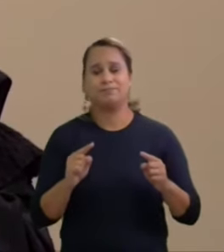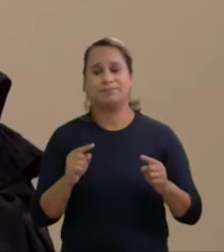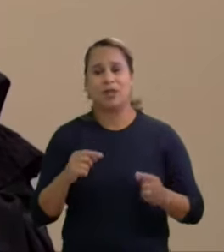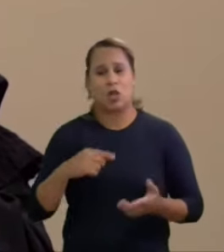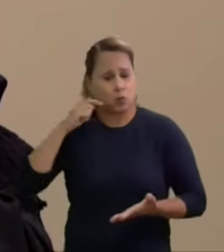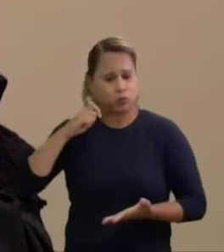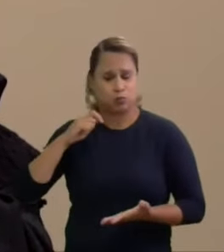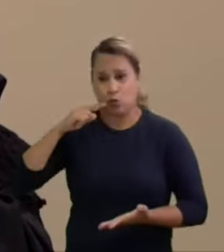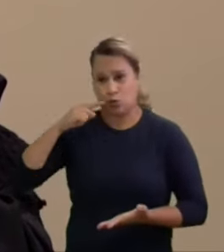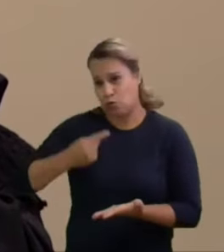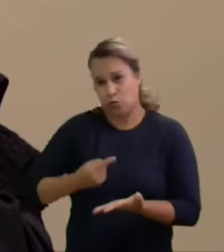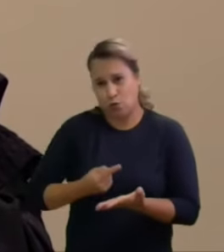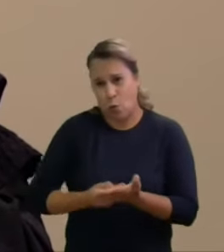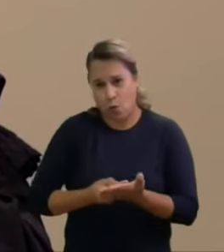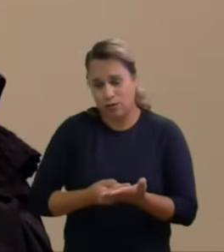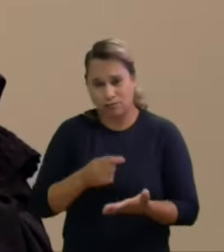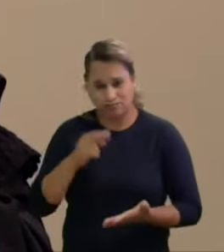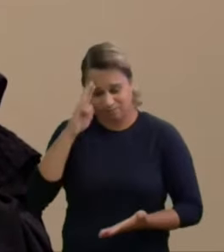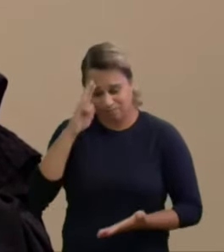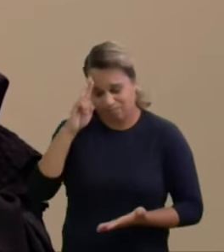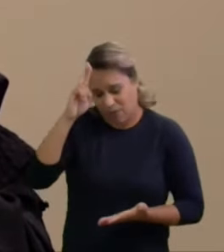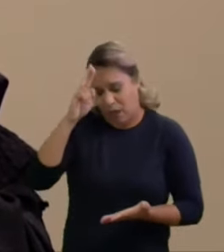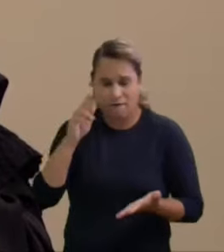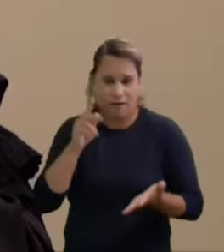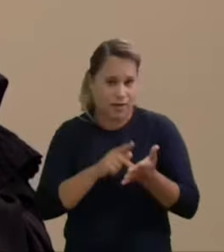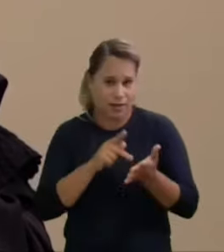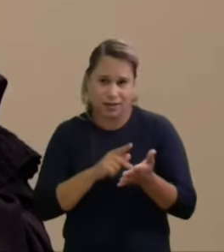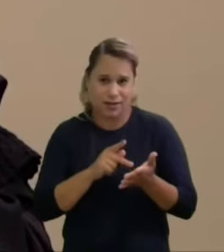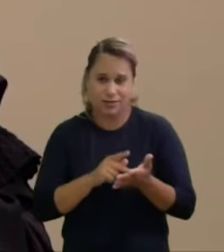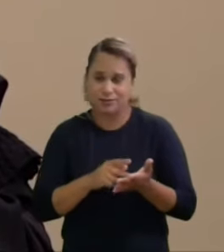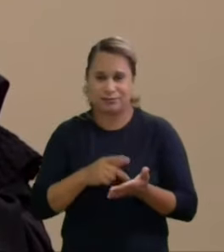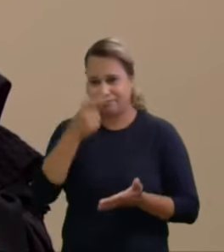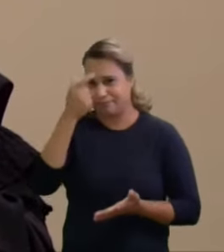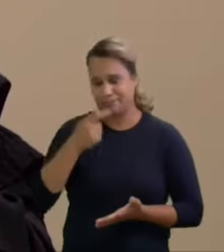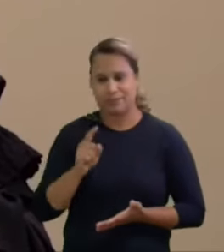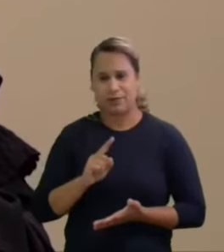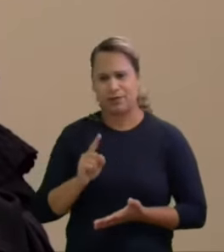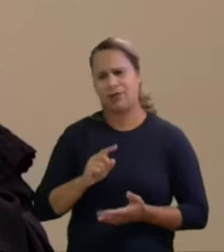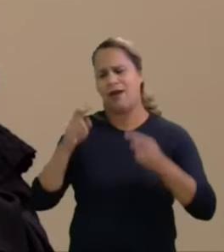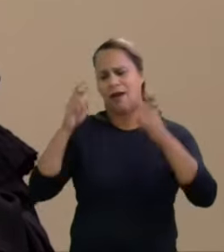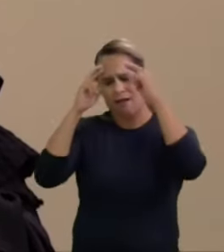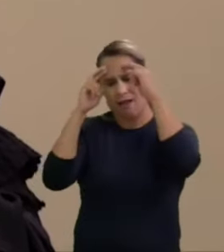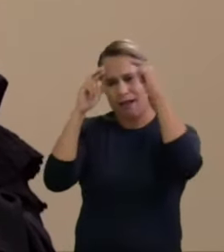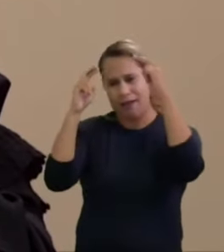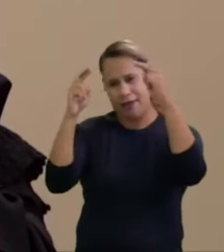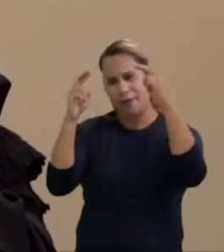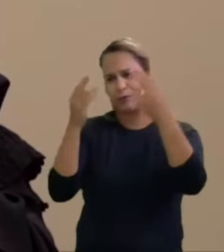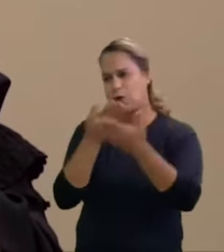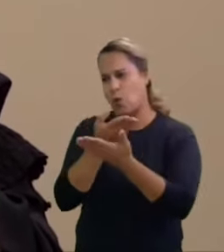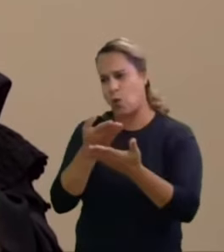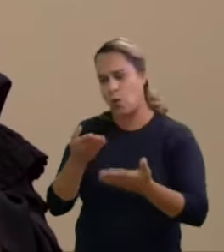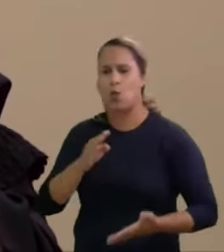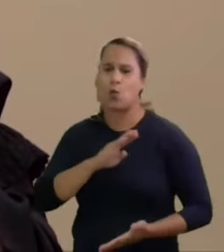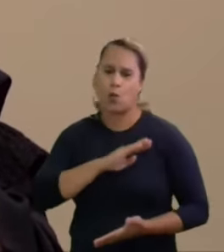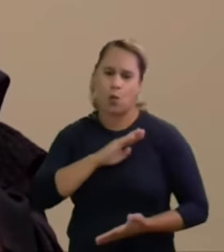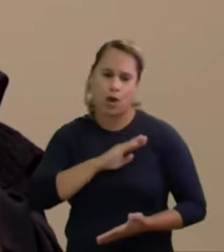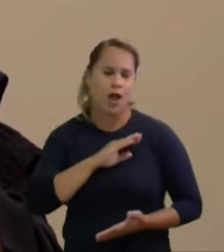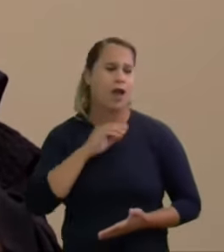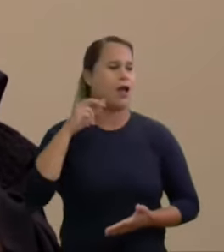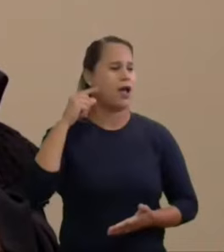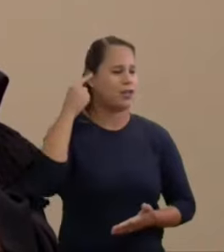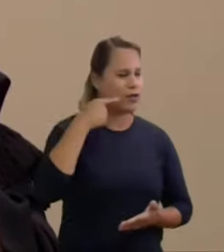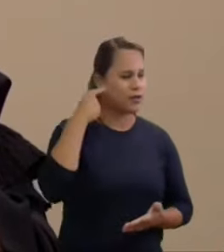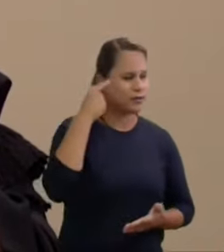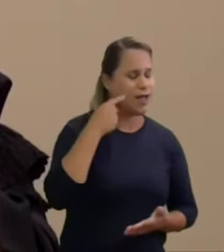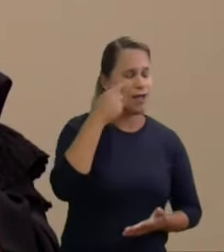erros é apenas diferenças de ponto de vista mantendo todo o respeito a todos os colegas aos advogados as